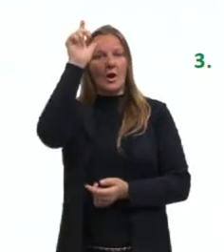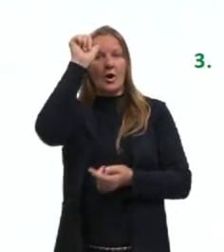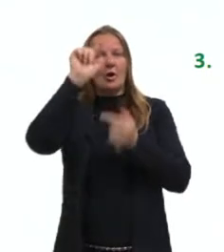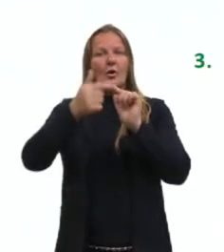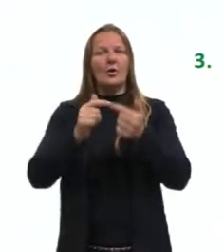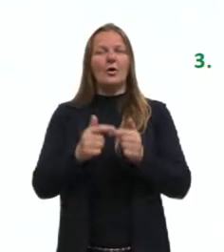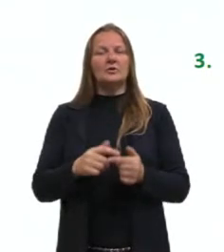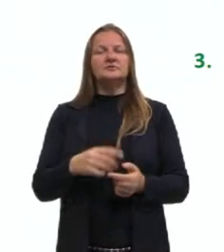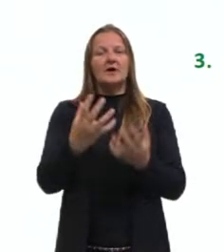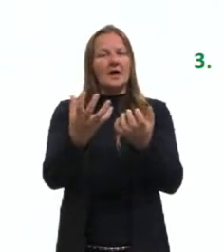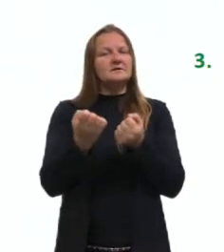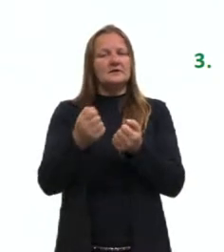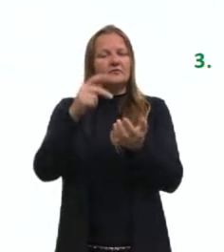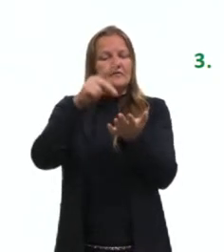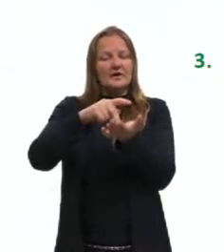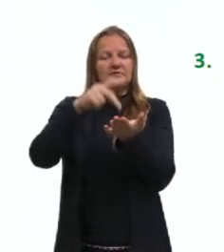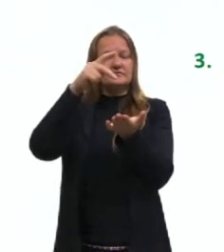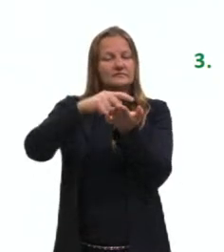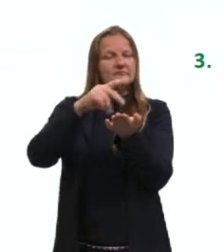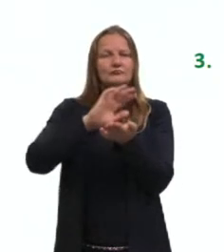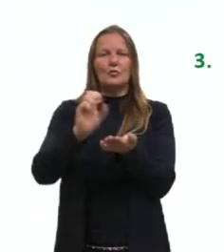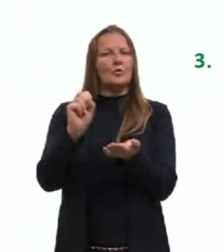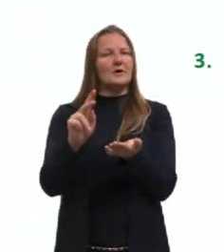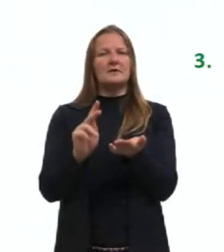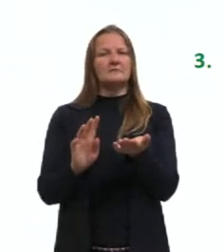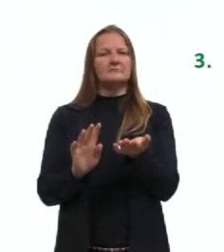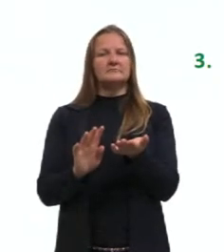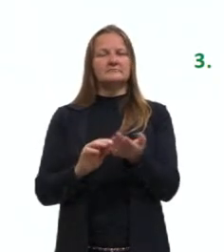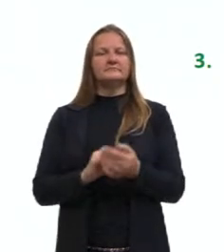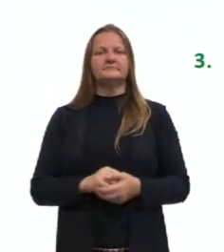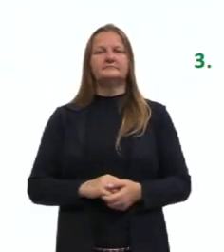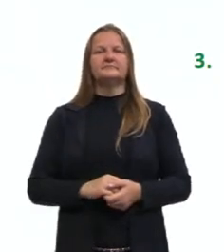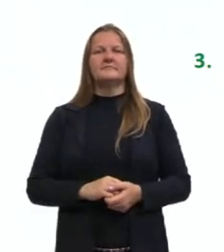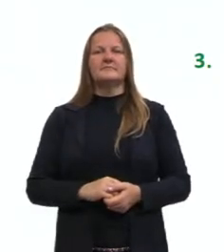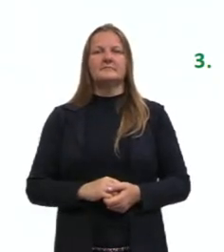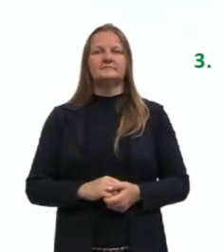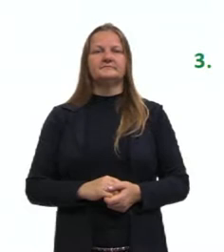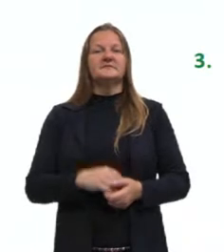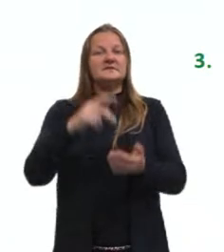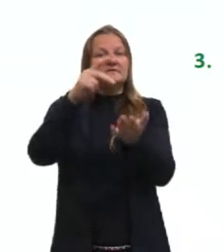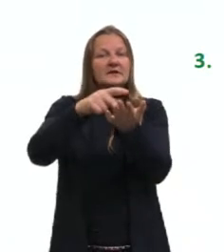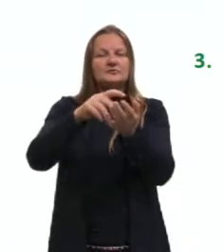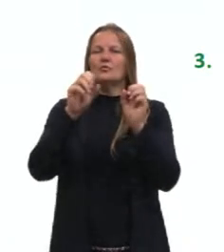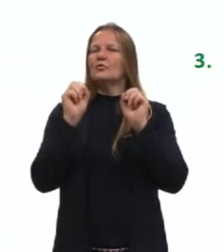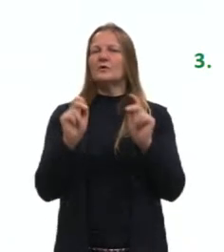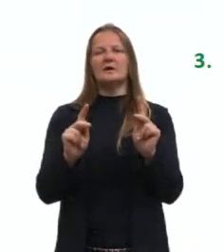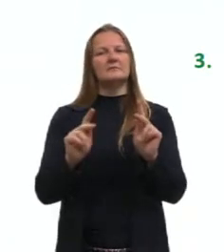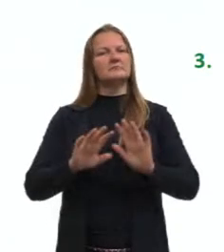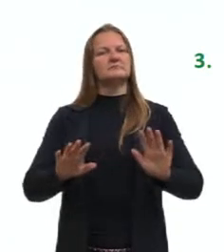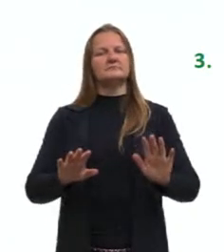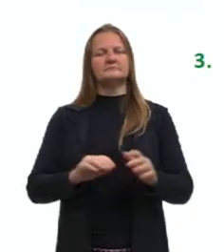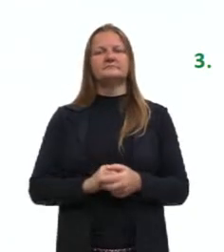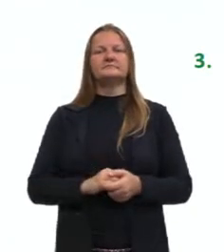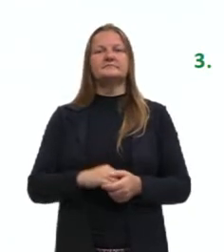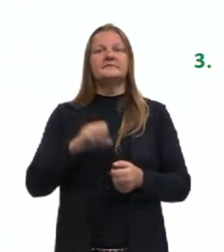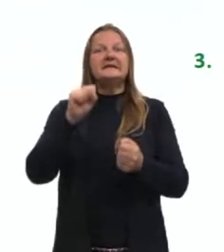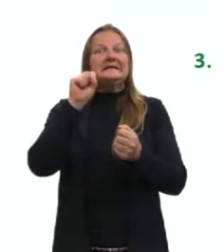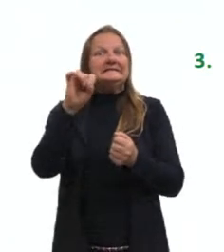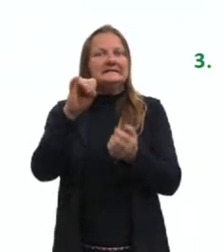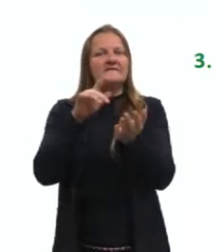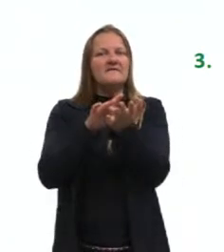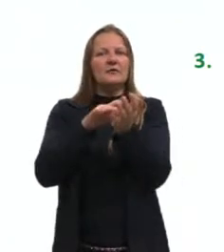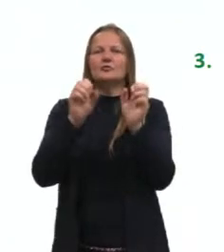nós vamos aceitar, então, a lógica da proposição. Se ela é verdadeira, ok. Se ela é